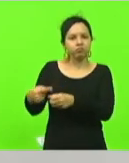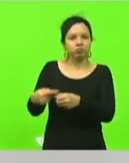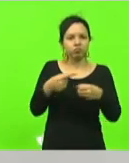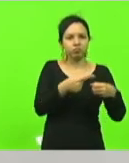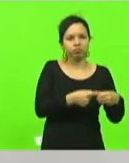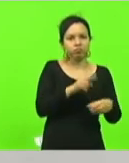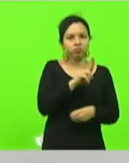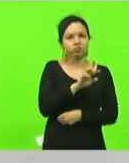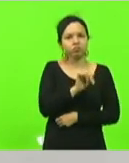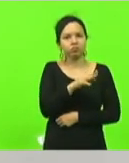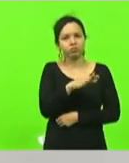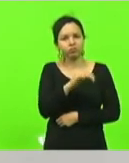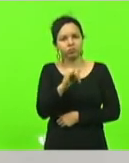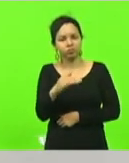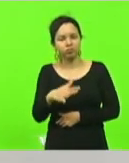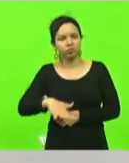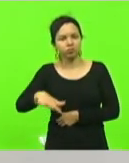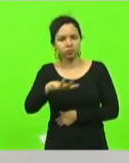e também